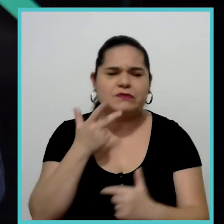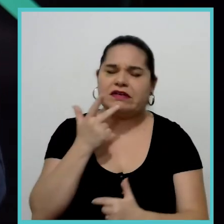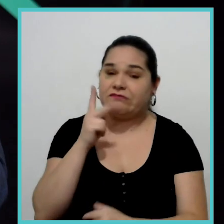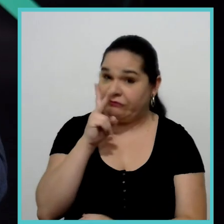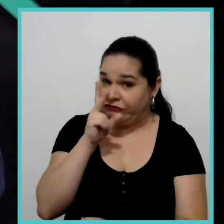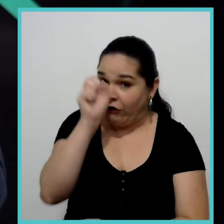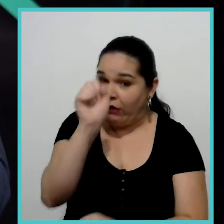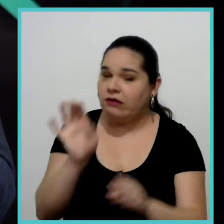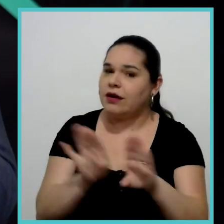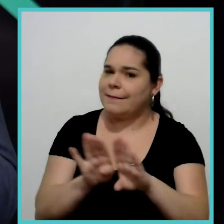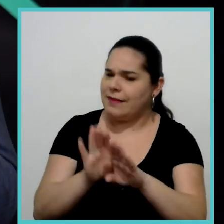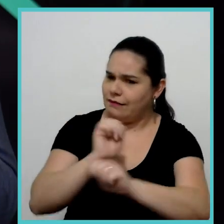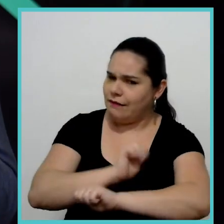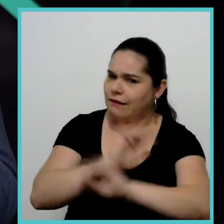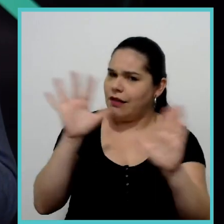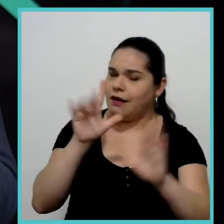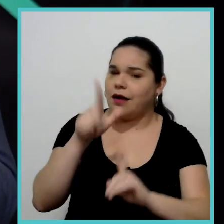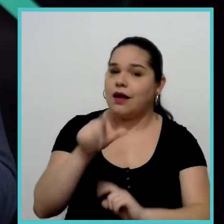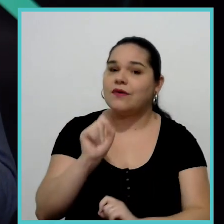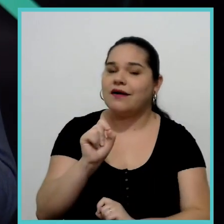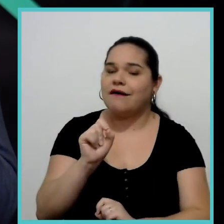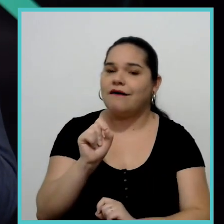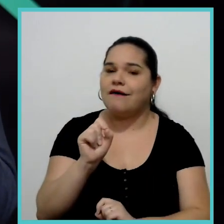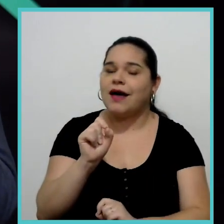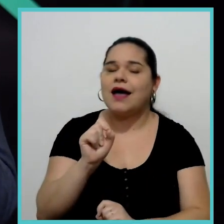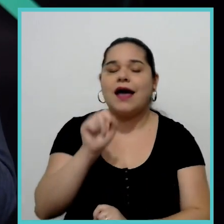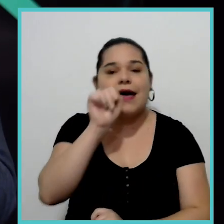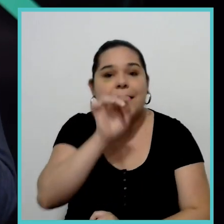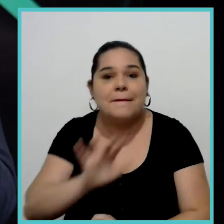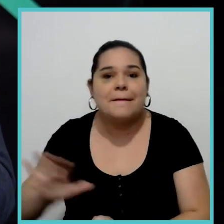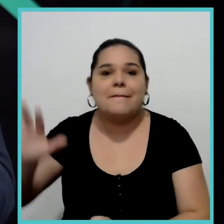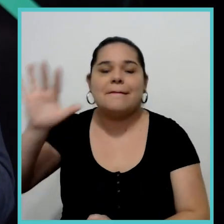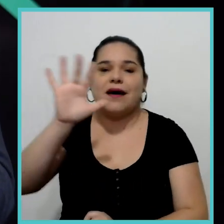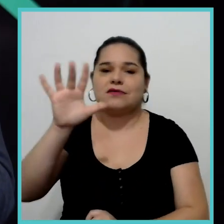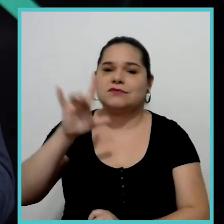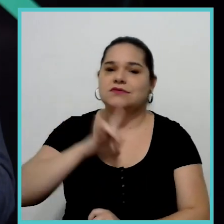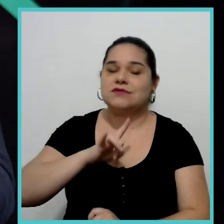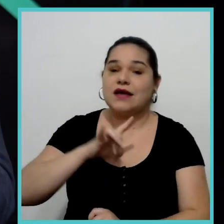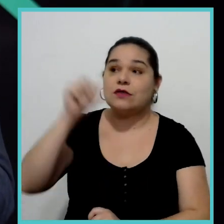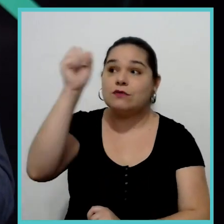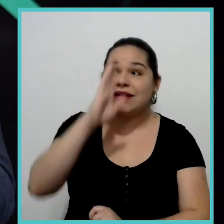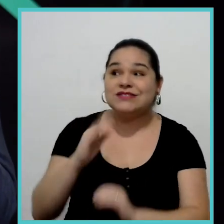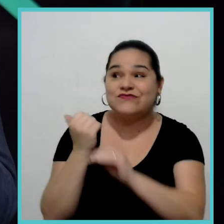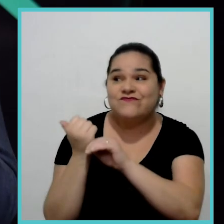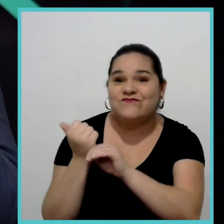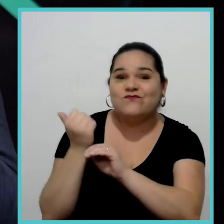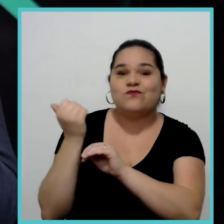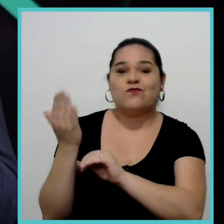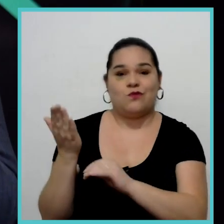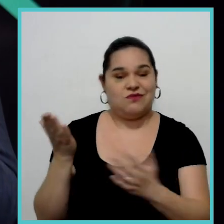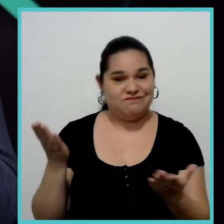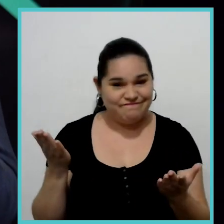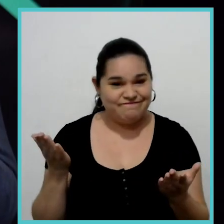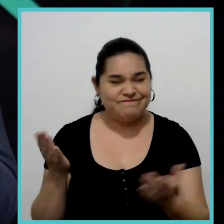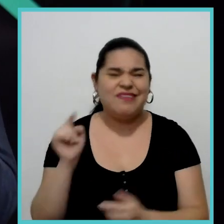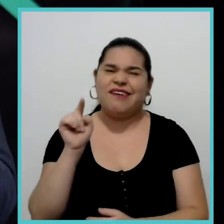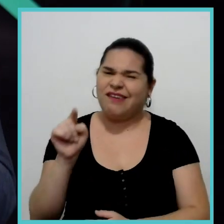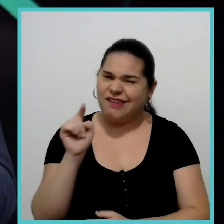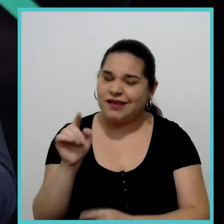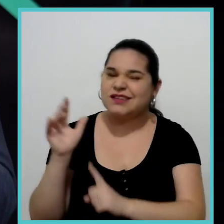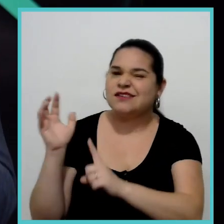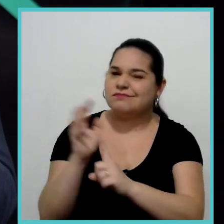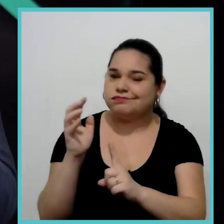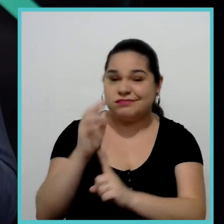forte, muito clara, é com relação à imagem que se tem do Brasil lá fora. Isso, Rodrigo,